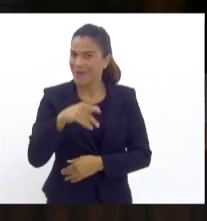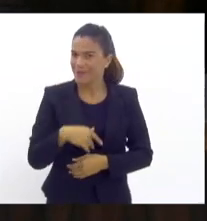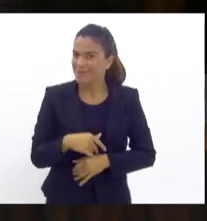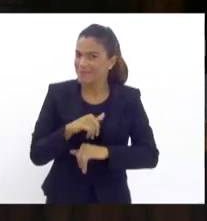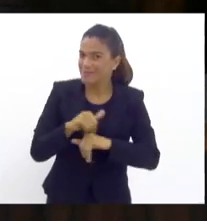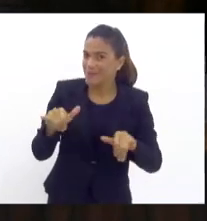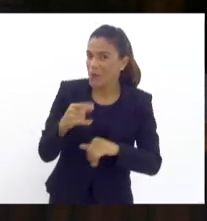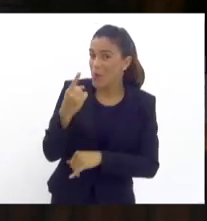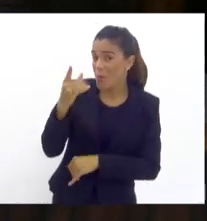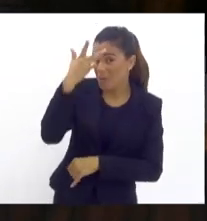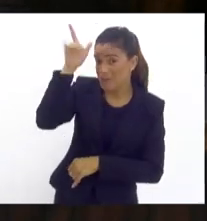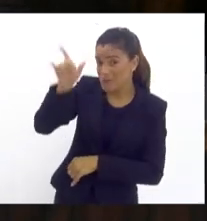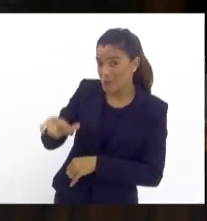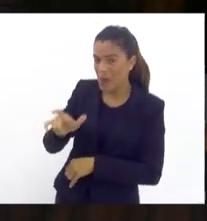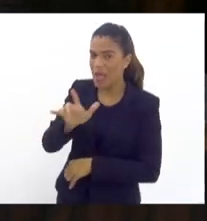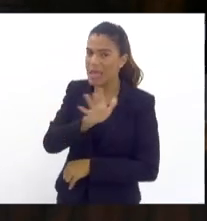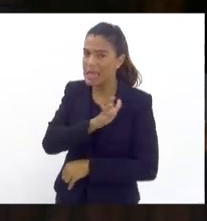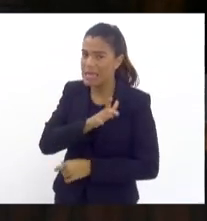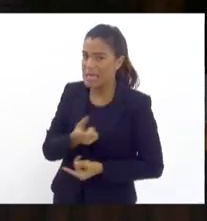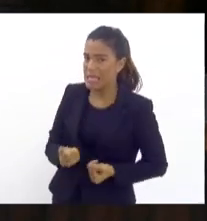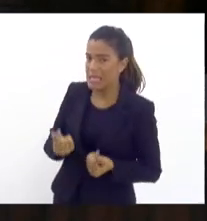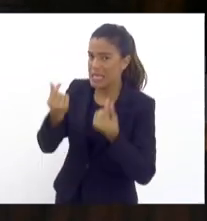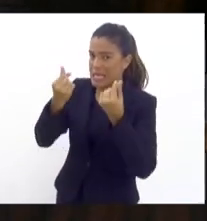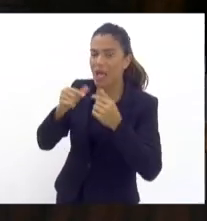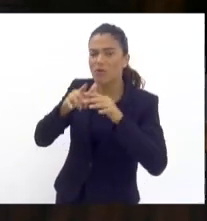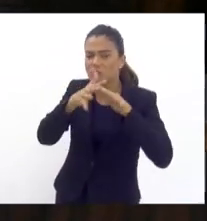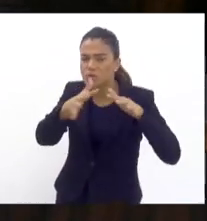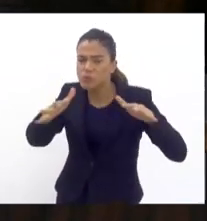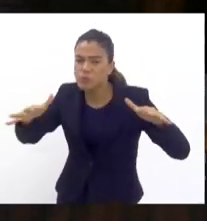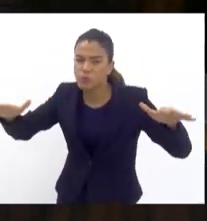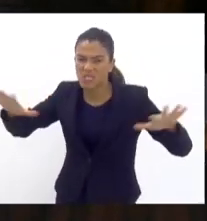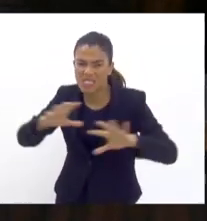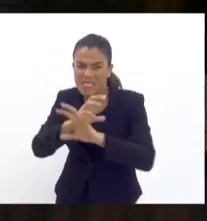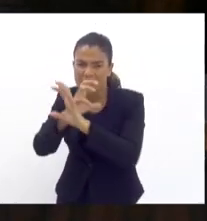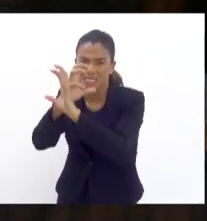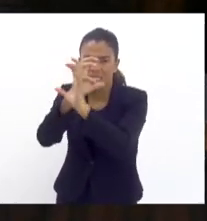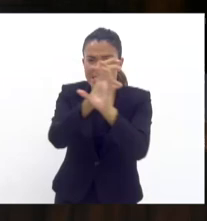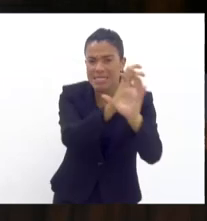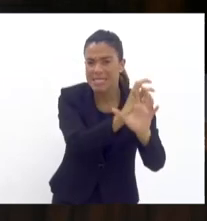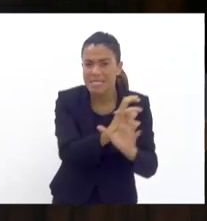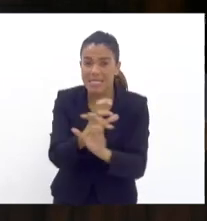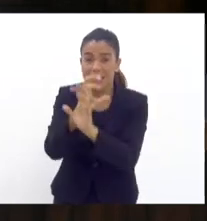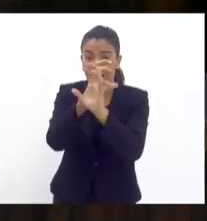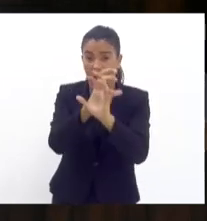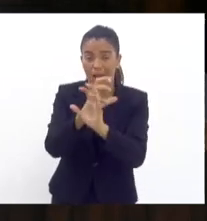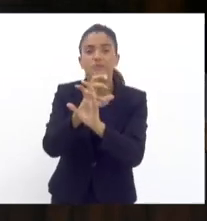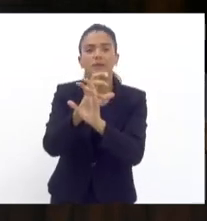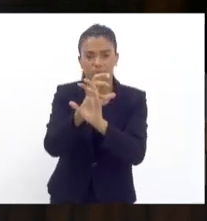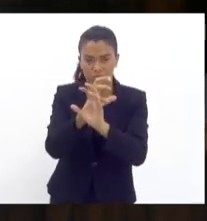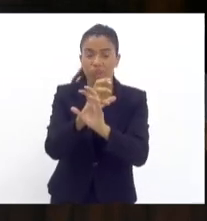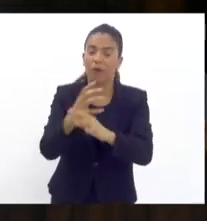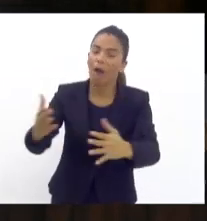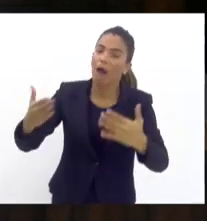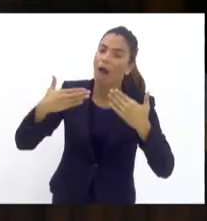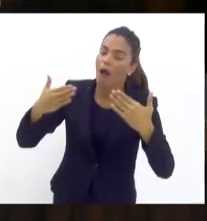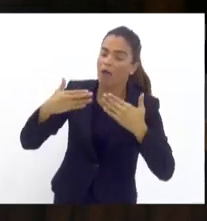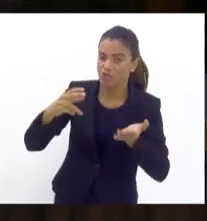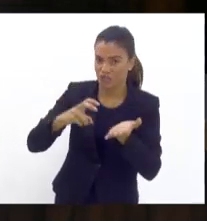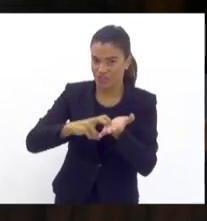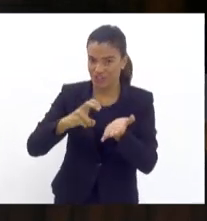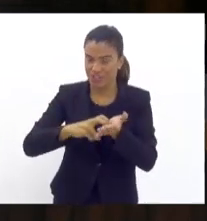Dizem que um homem rico estava no deserto. E de repente o deserto calor de dia